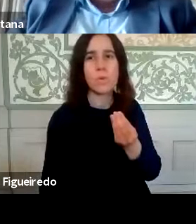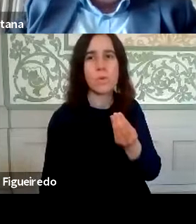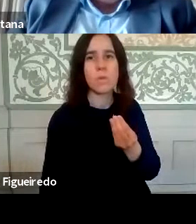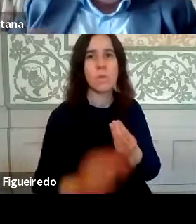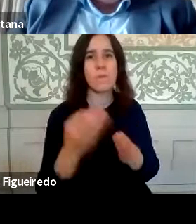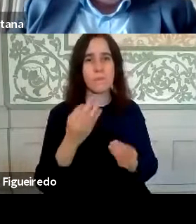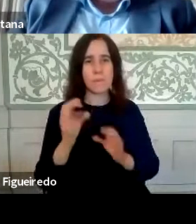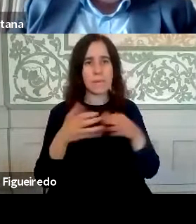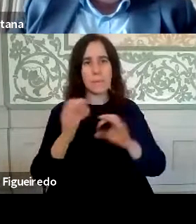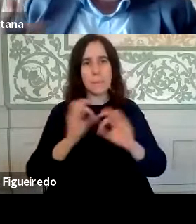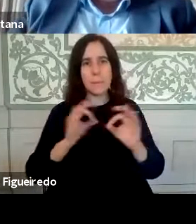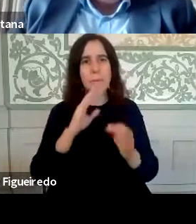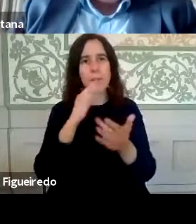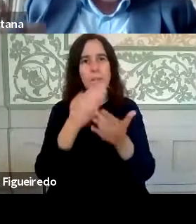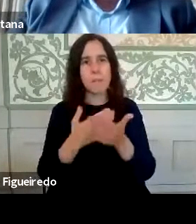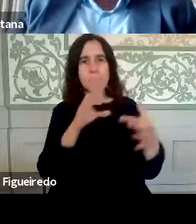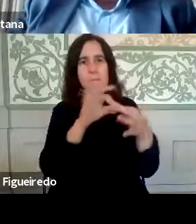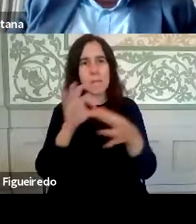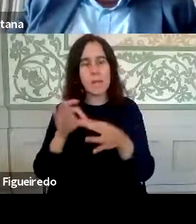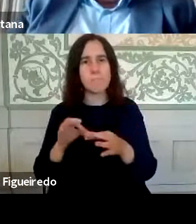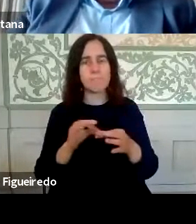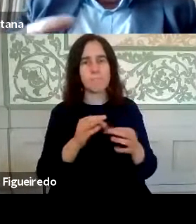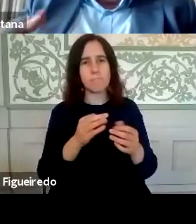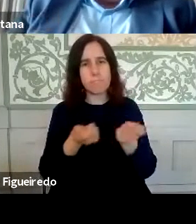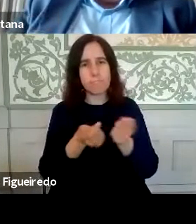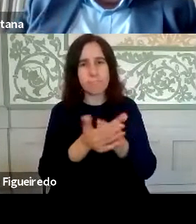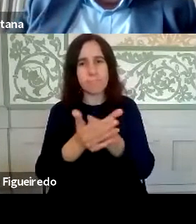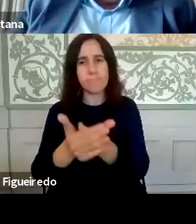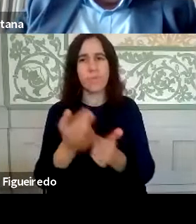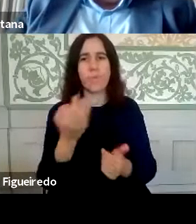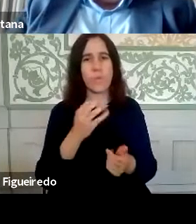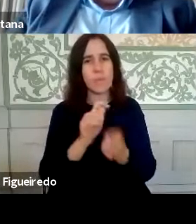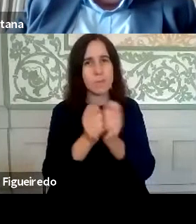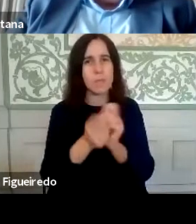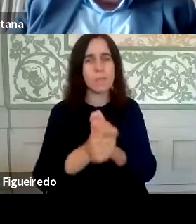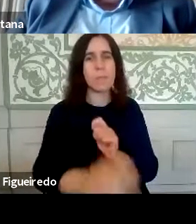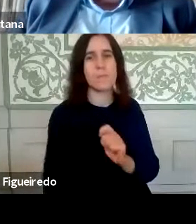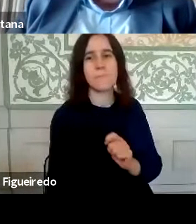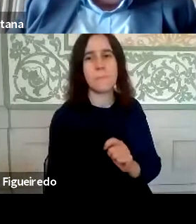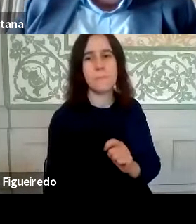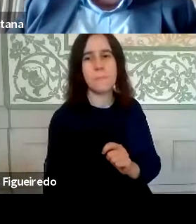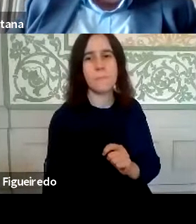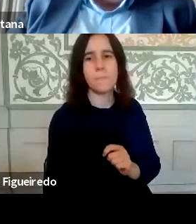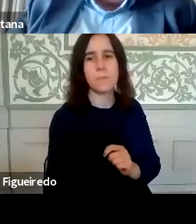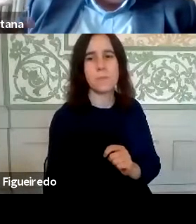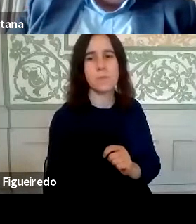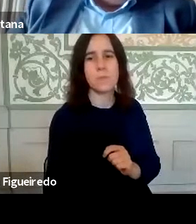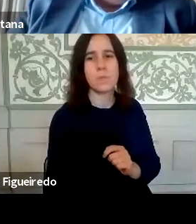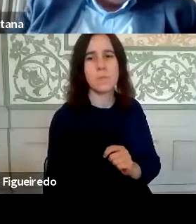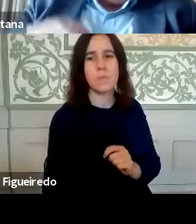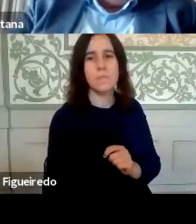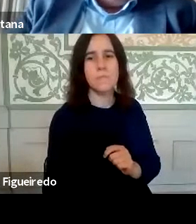preparadas a fazer a migração, instalação. Tivemos que adaptar computadores que estavam previstos para um determinado projeto que tiveram que ser